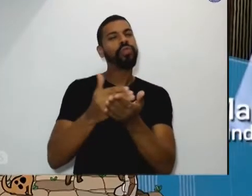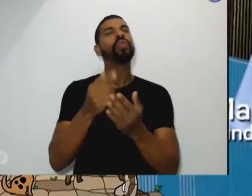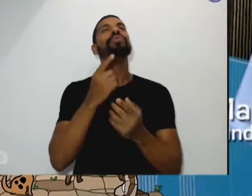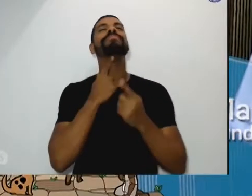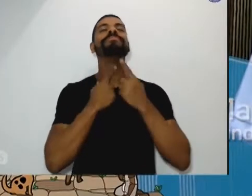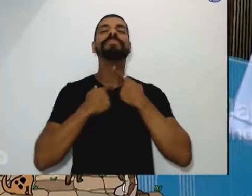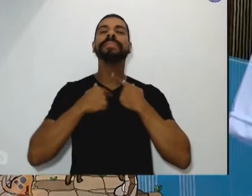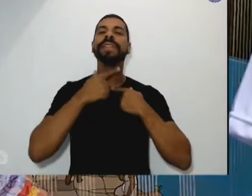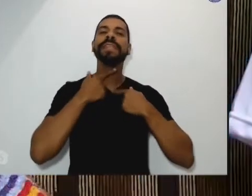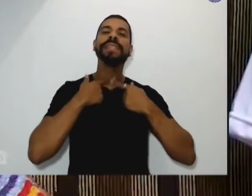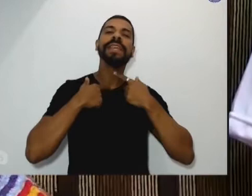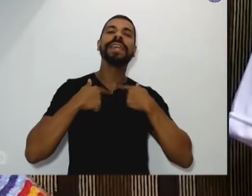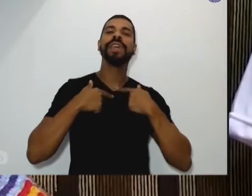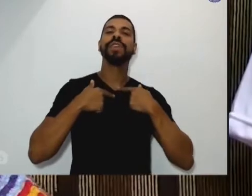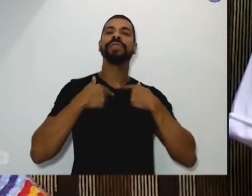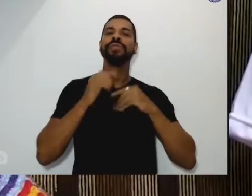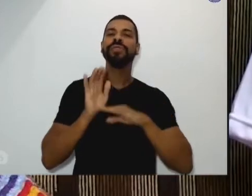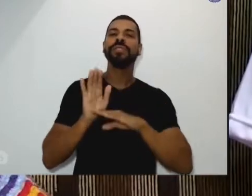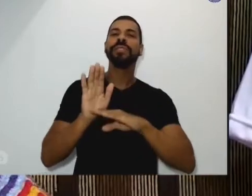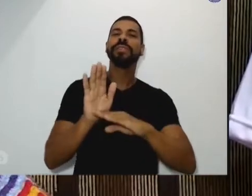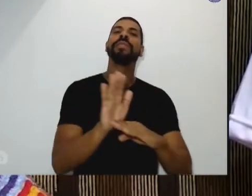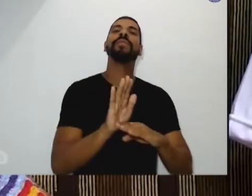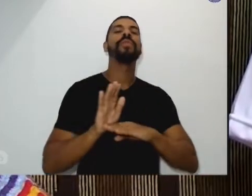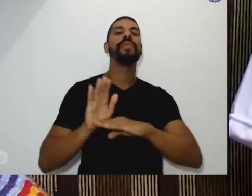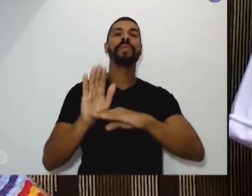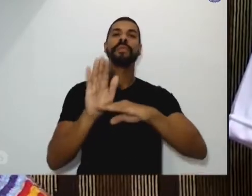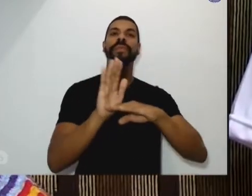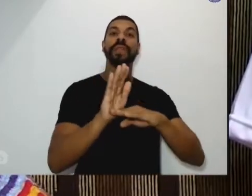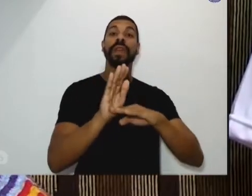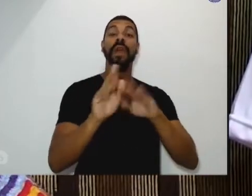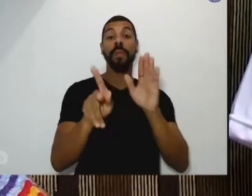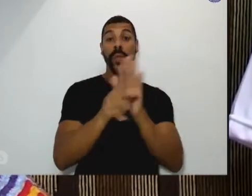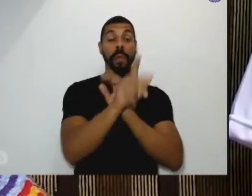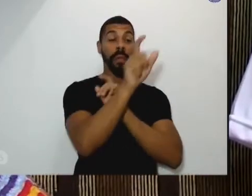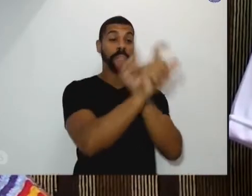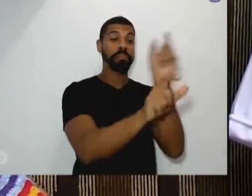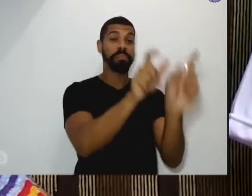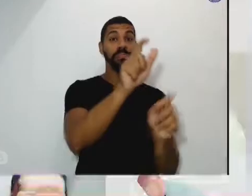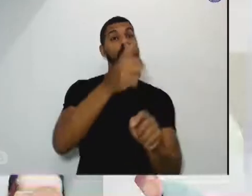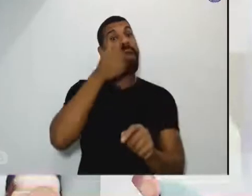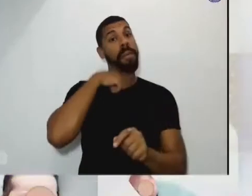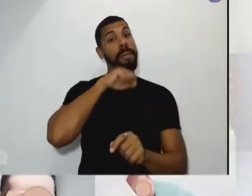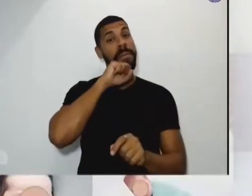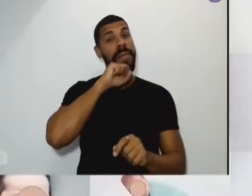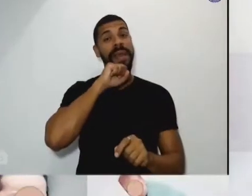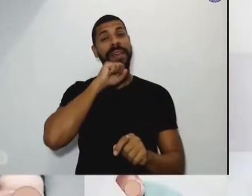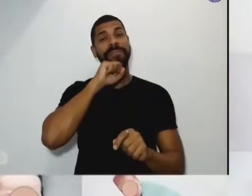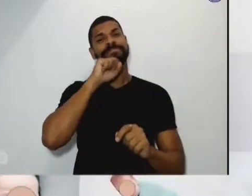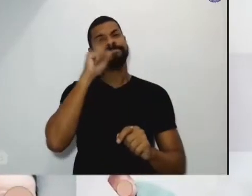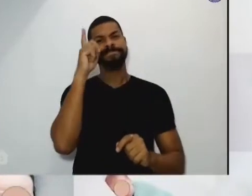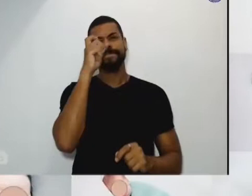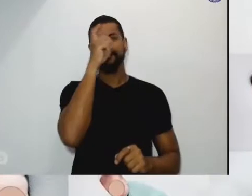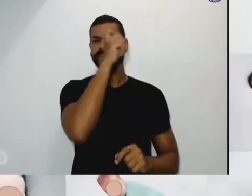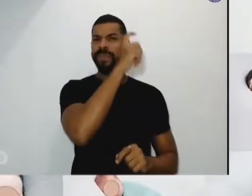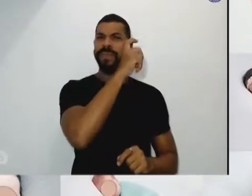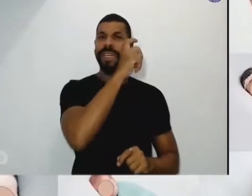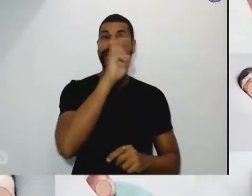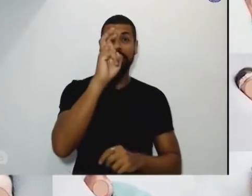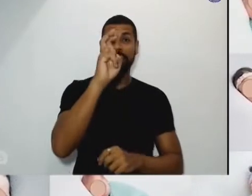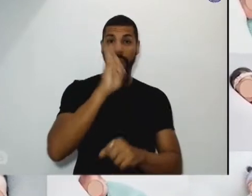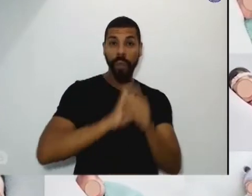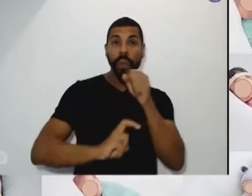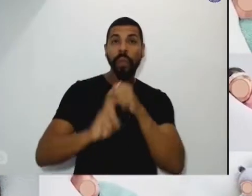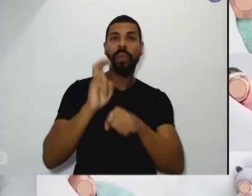contribuir com as mães em vulnerabilidade social. Em cinco anos, nós